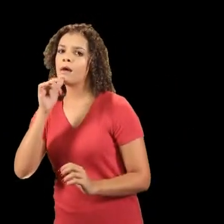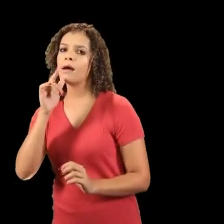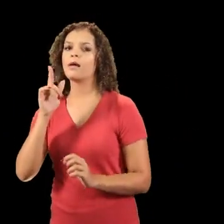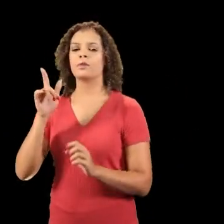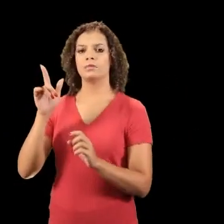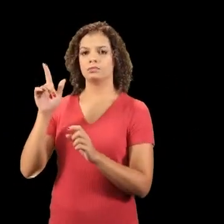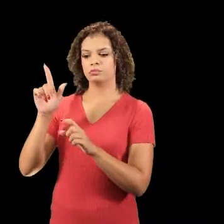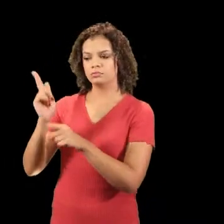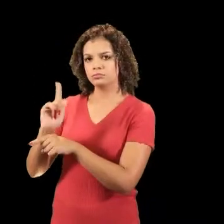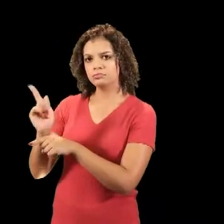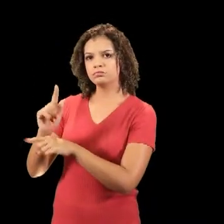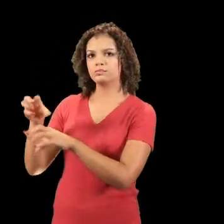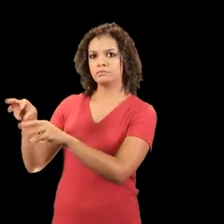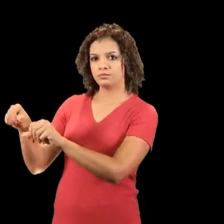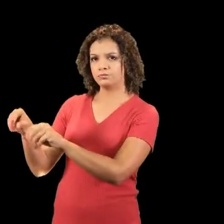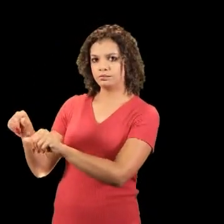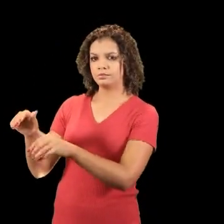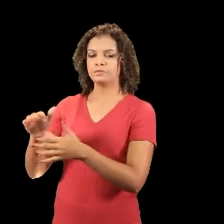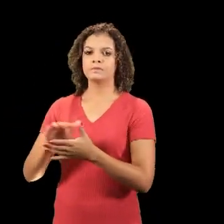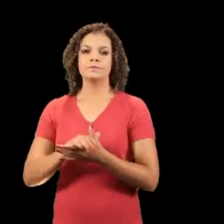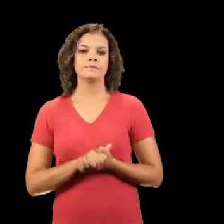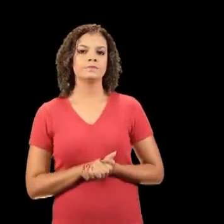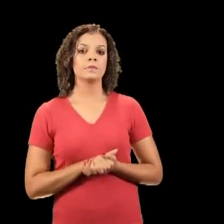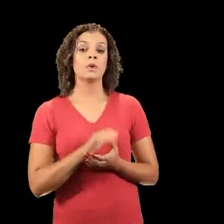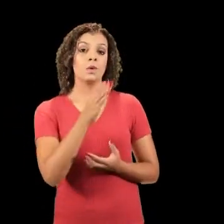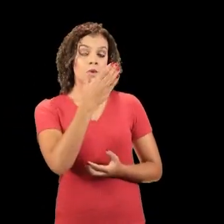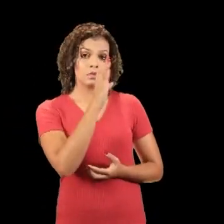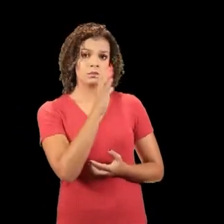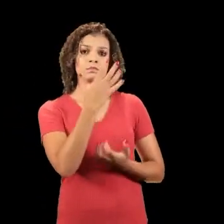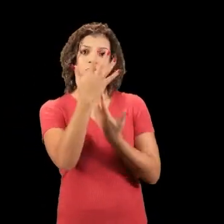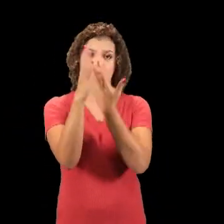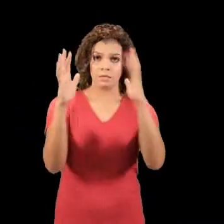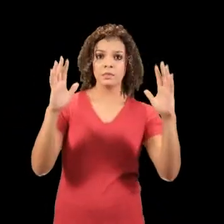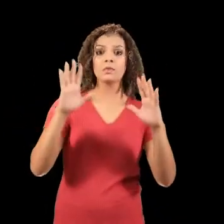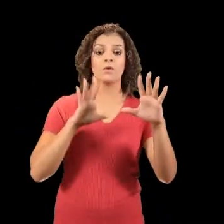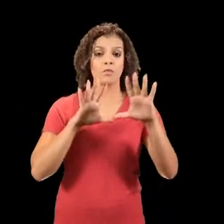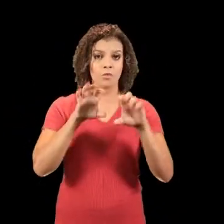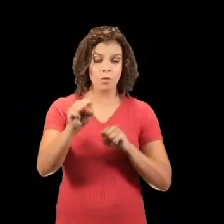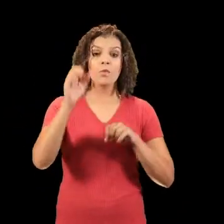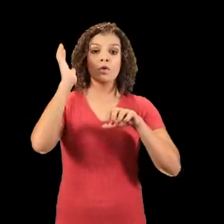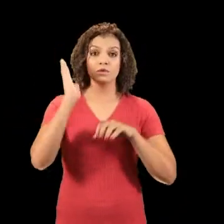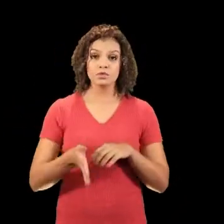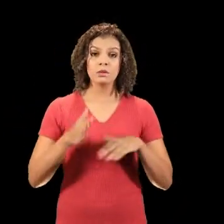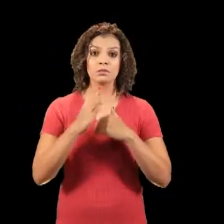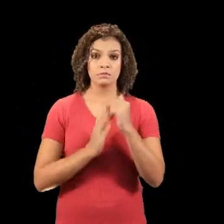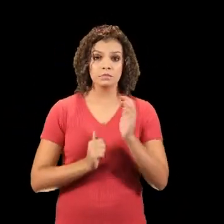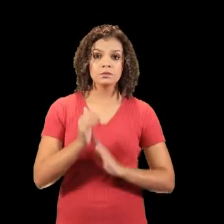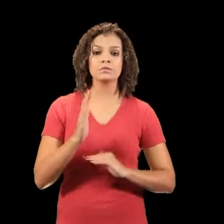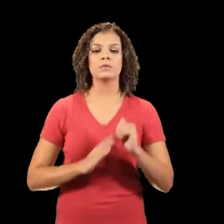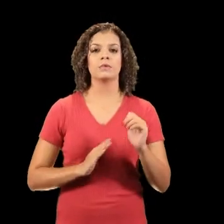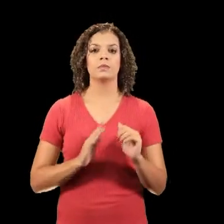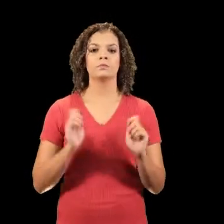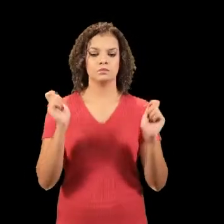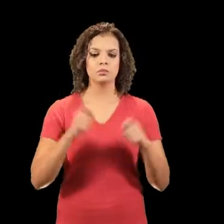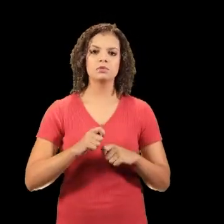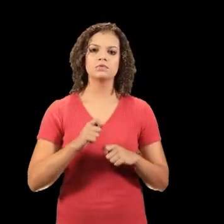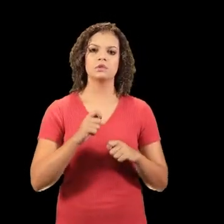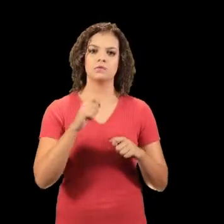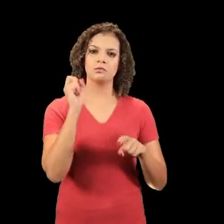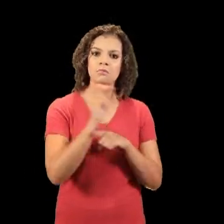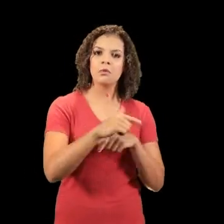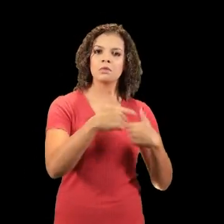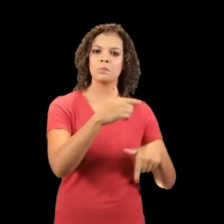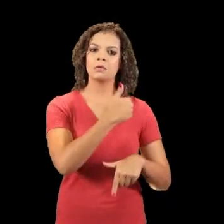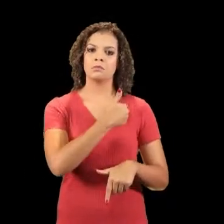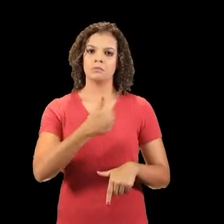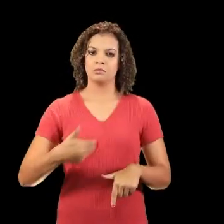hídricos e o georreferenciamento em si. O cientista ambiental vai estar habilitado a estar contribuindo